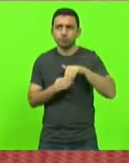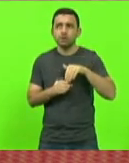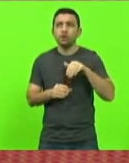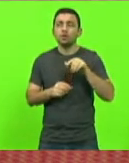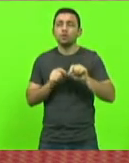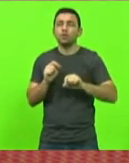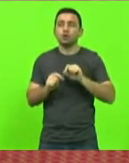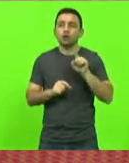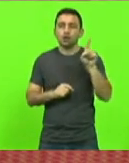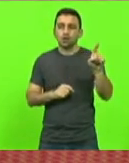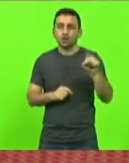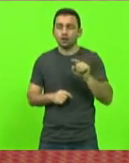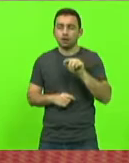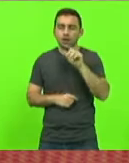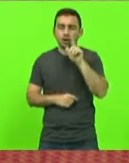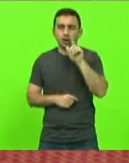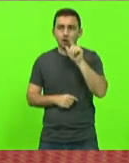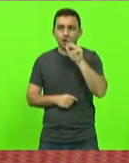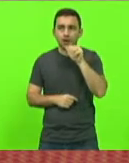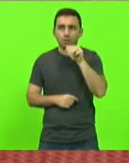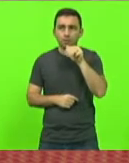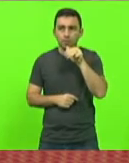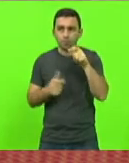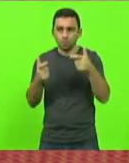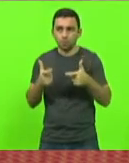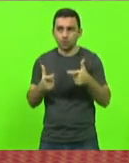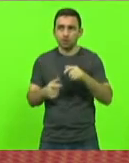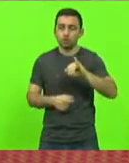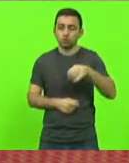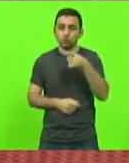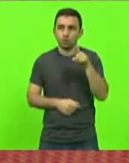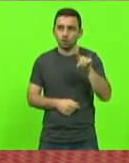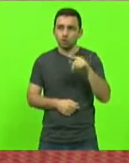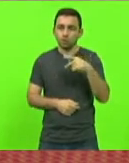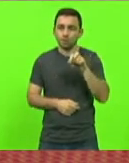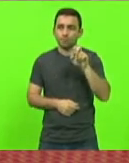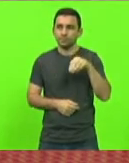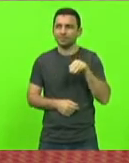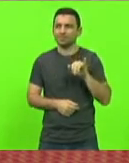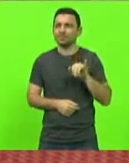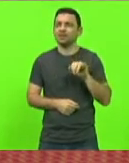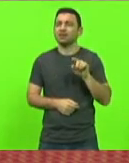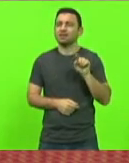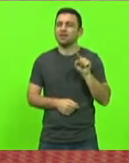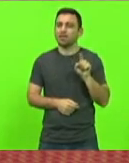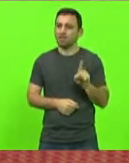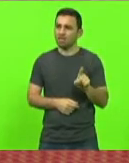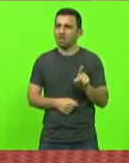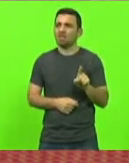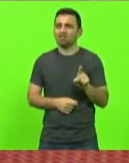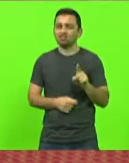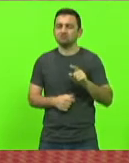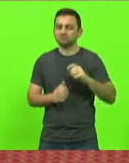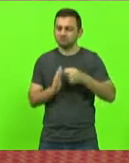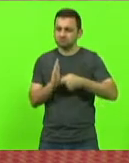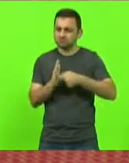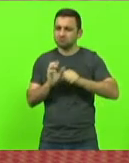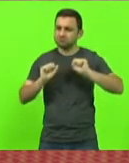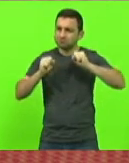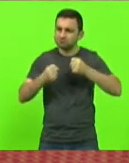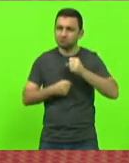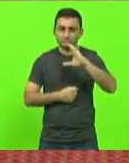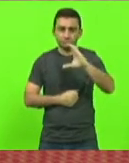trata-se de João Prim, uma pessoa extremamente dedicada à Igreja Católica e